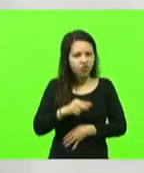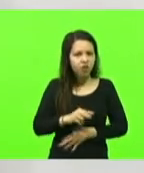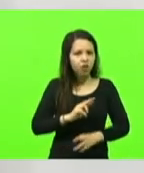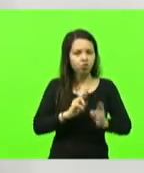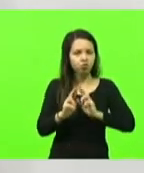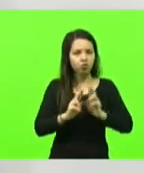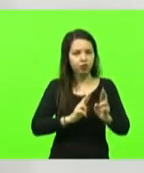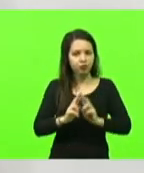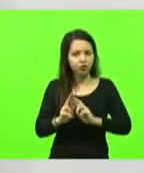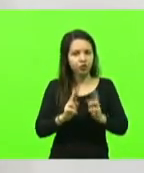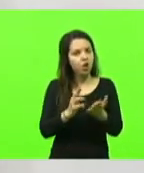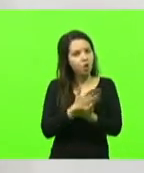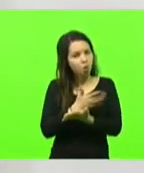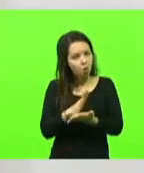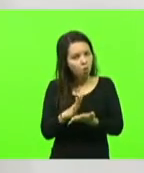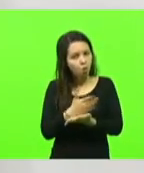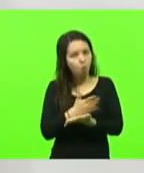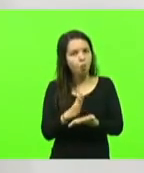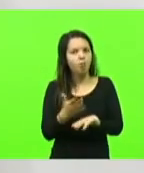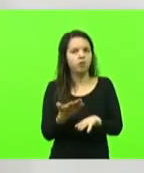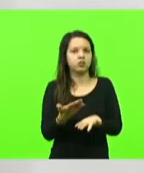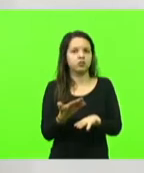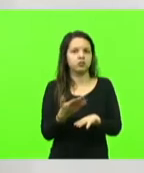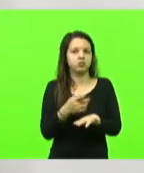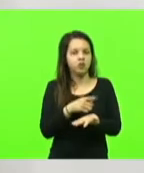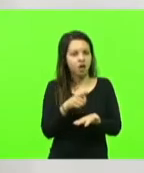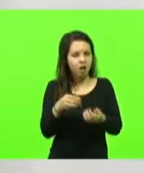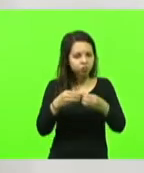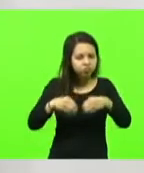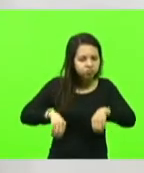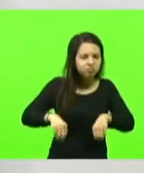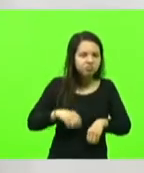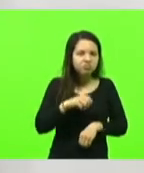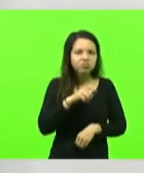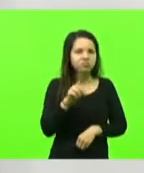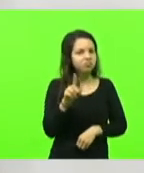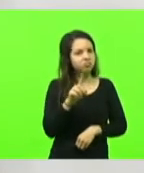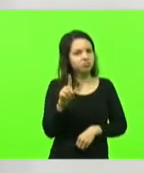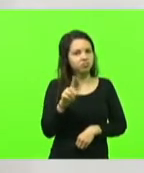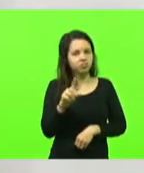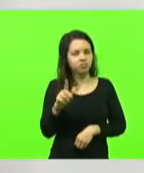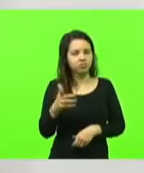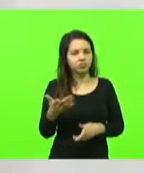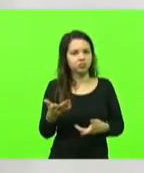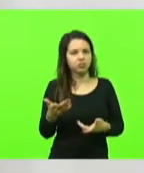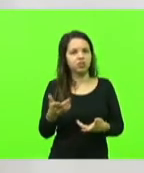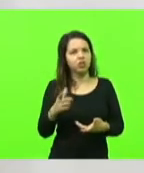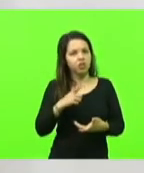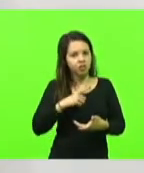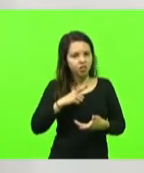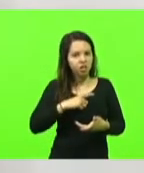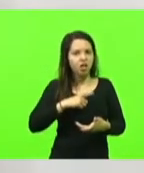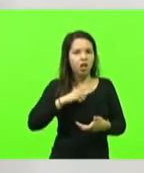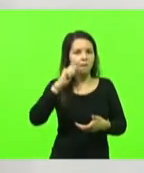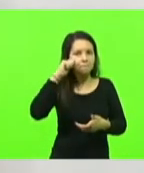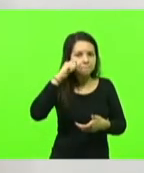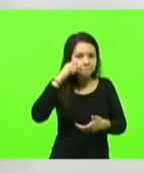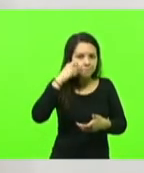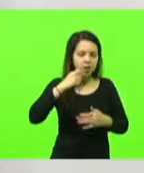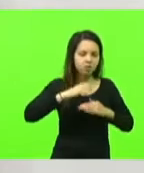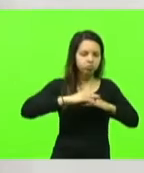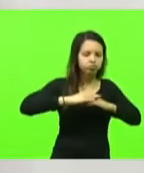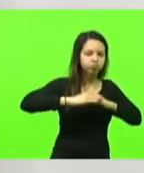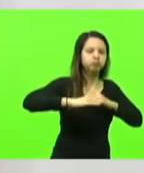que ainda não estariam tão deterioradas, recebendo recapagem, e rodovias que